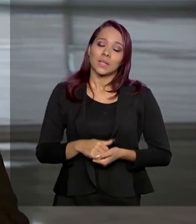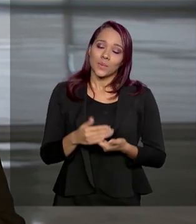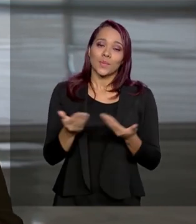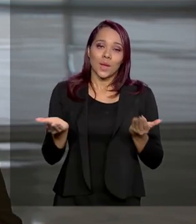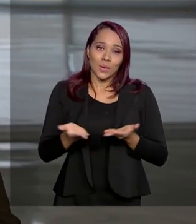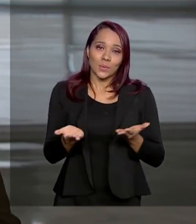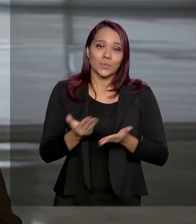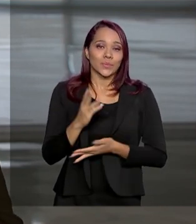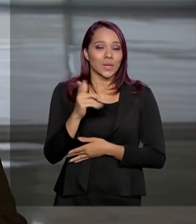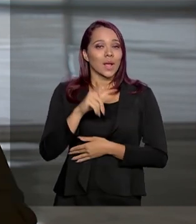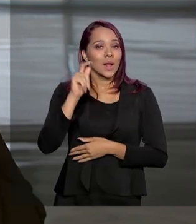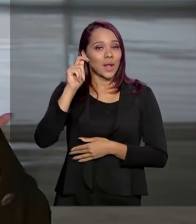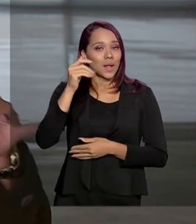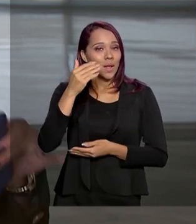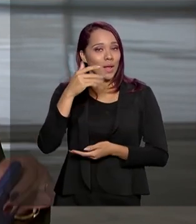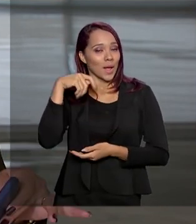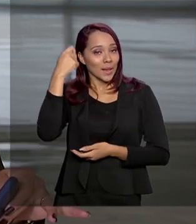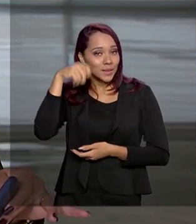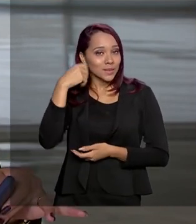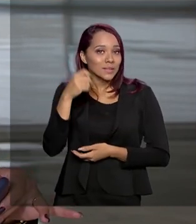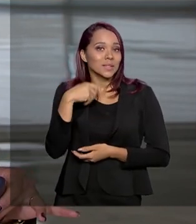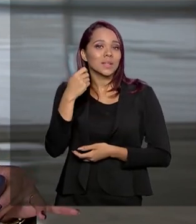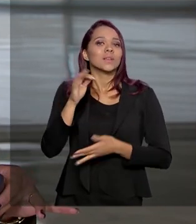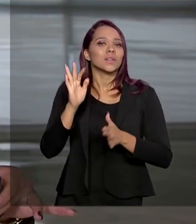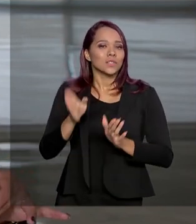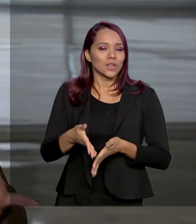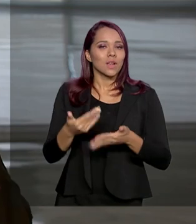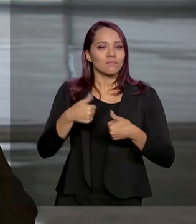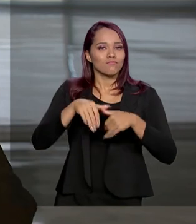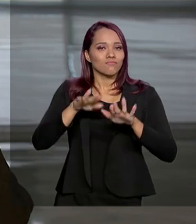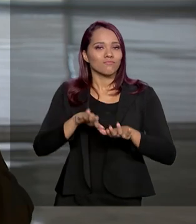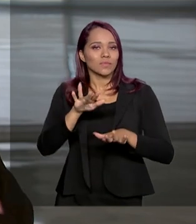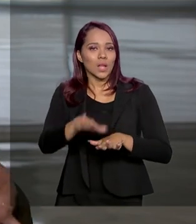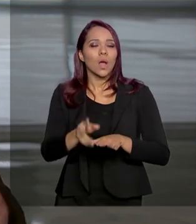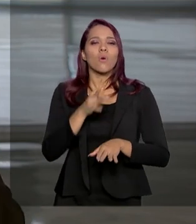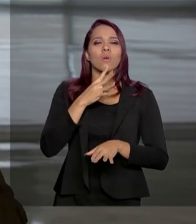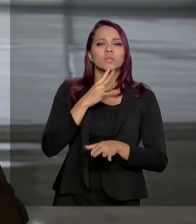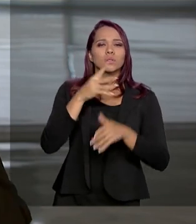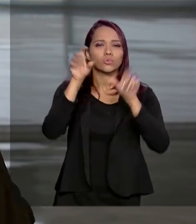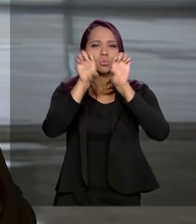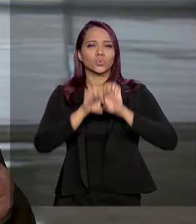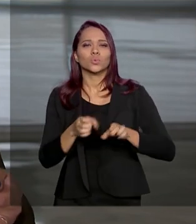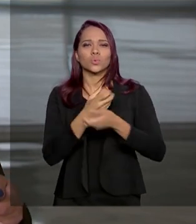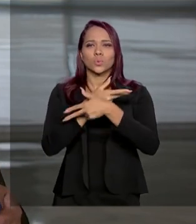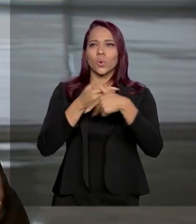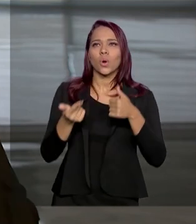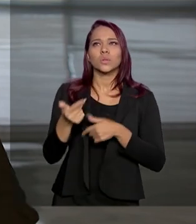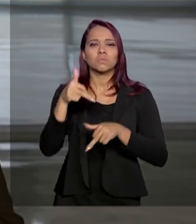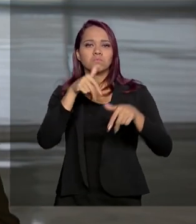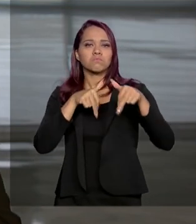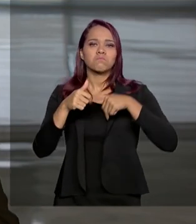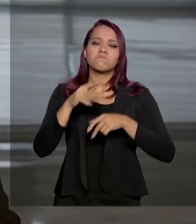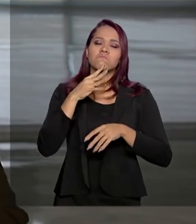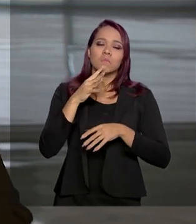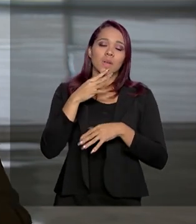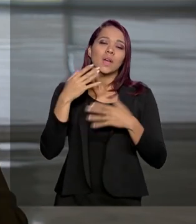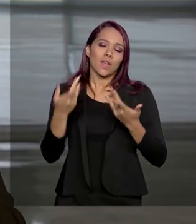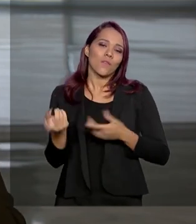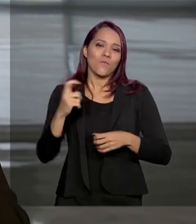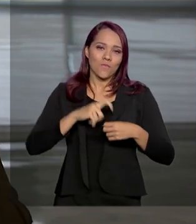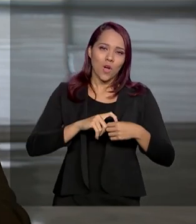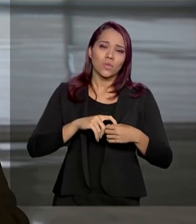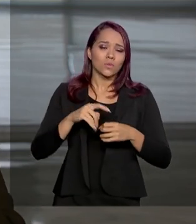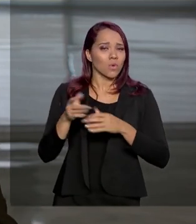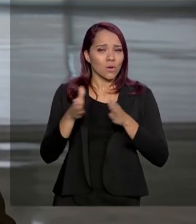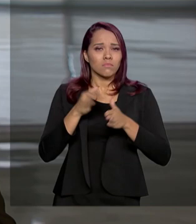momento, a atriz Regina Duarte está na Secretaria Especial de Turismo, conhecendo a estrutura e infraestrutura do local. E, Roberto, eu volto a qualquer